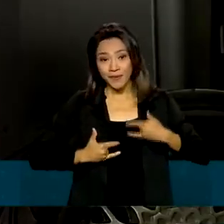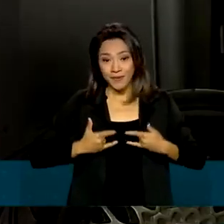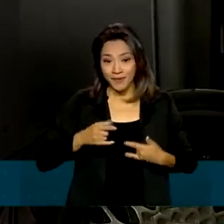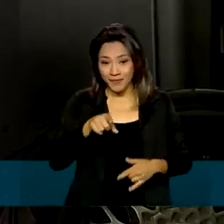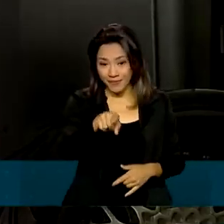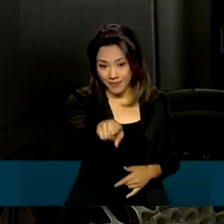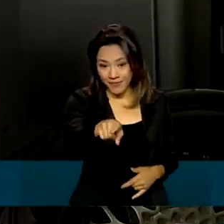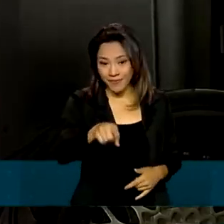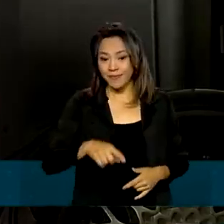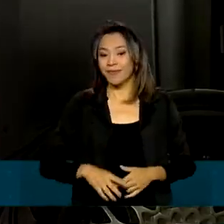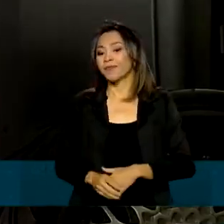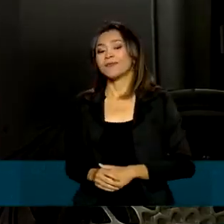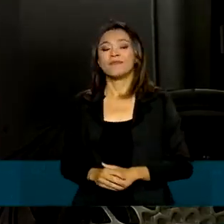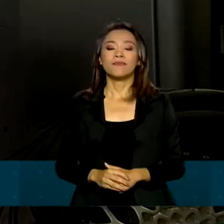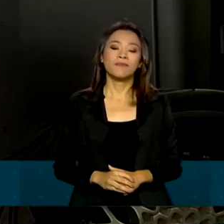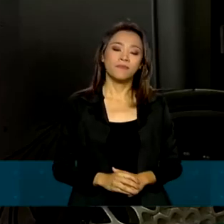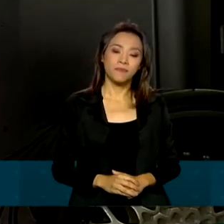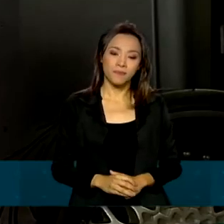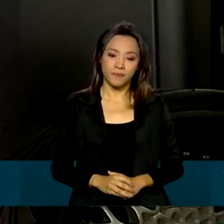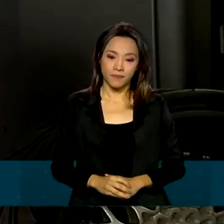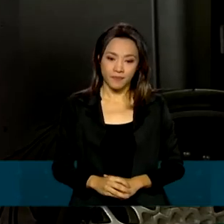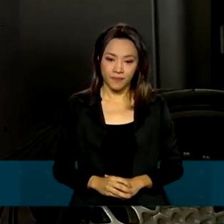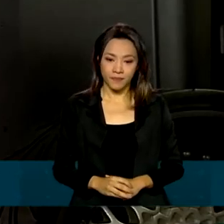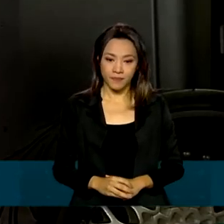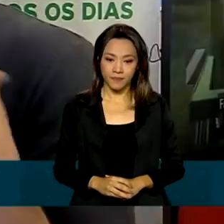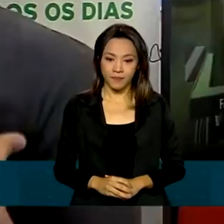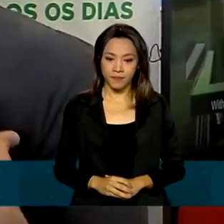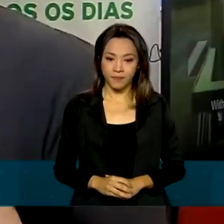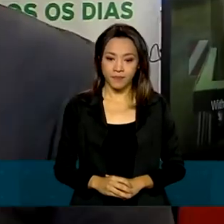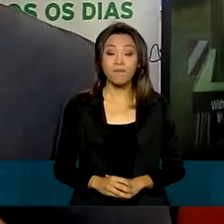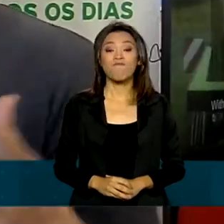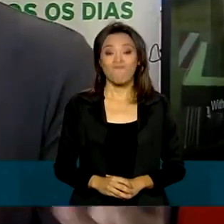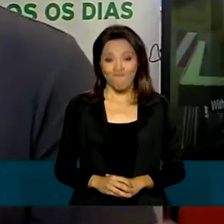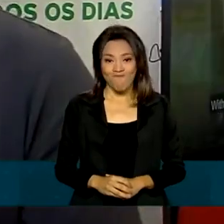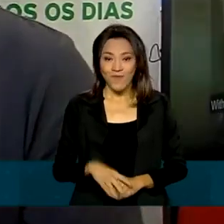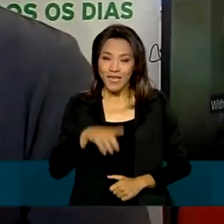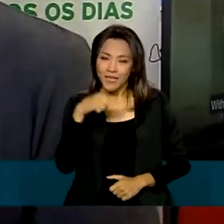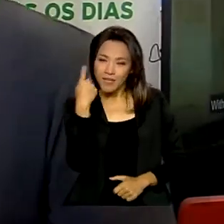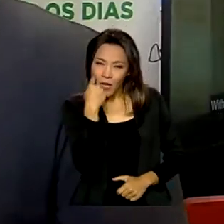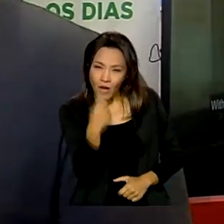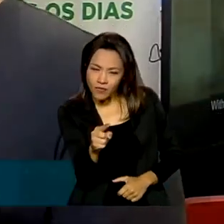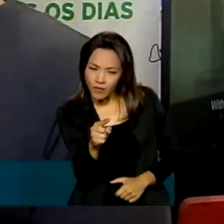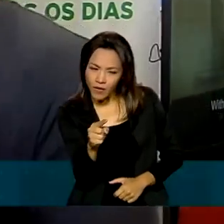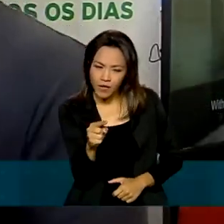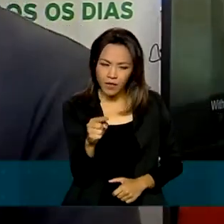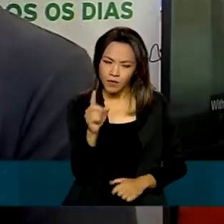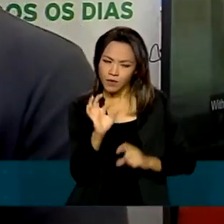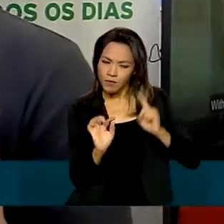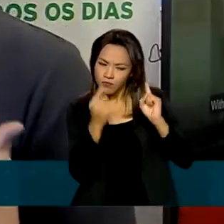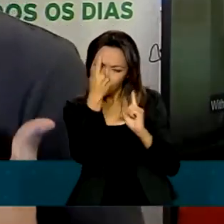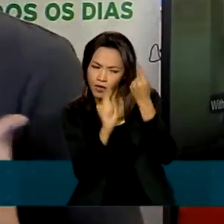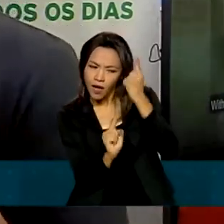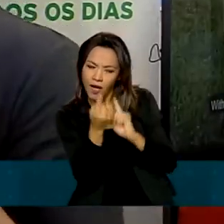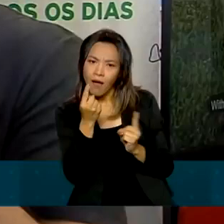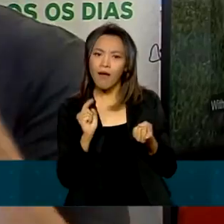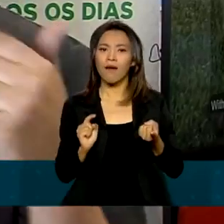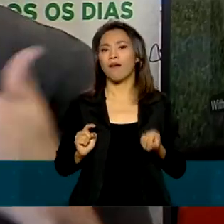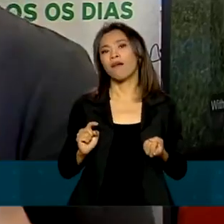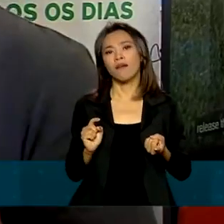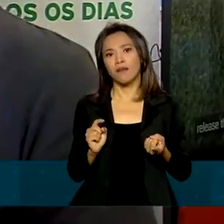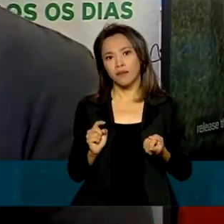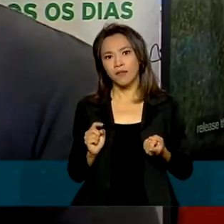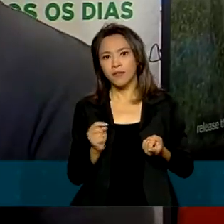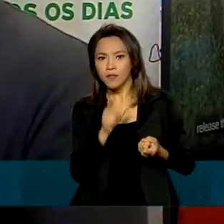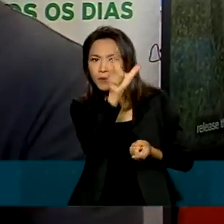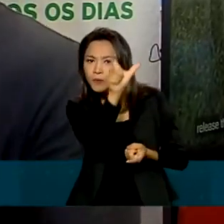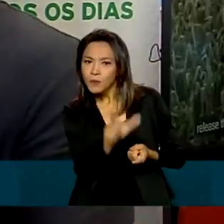Posso conectar a internet através do Wi-Fi. Com o reconhecimento de um gesto, reconhecimento do seu próprio, da